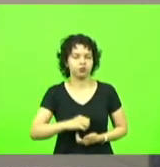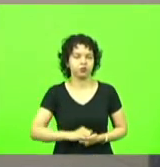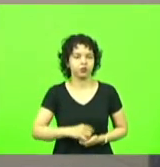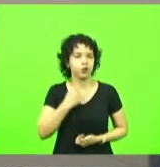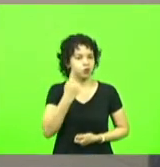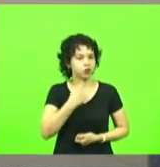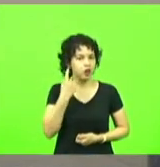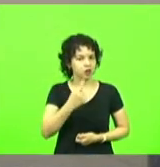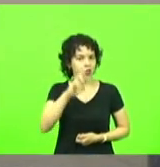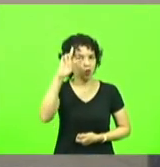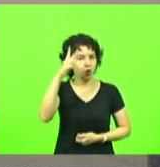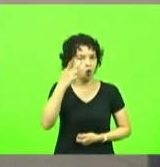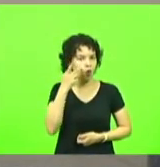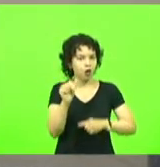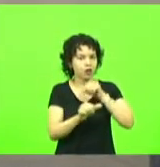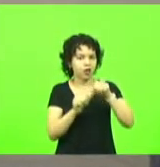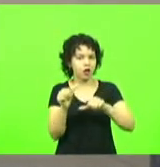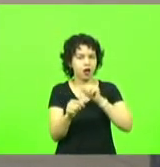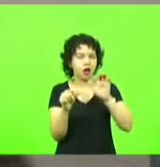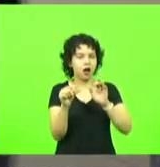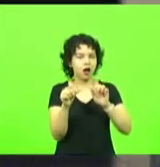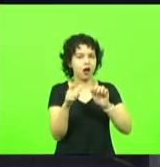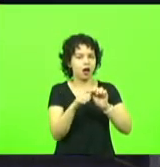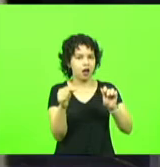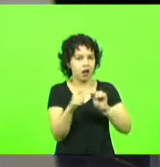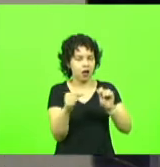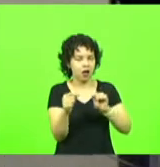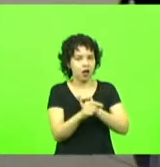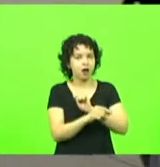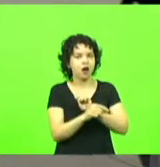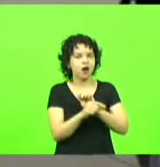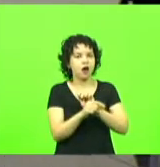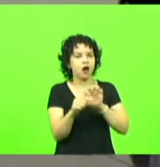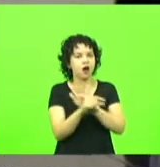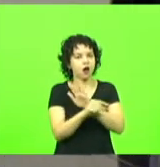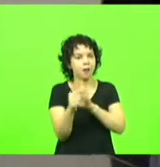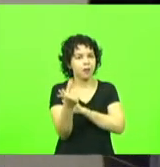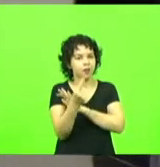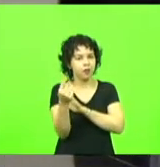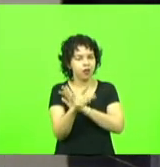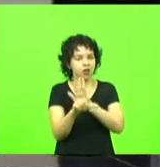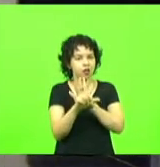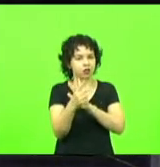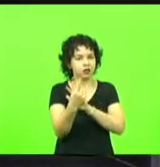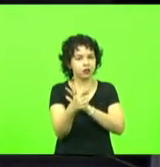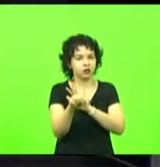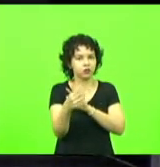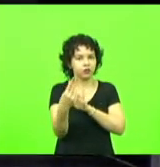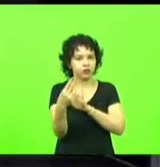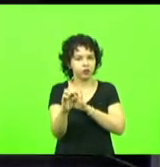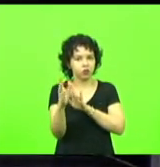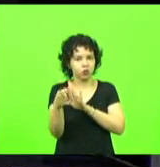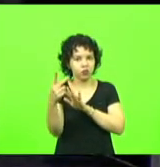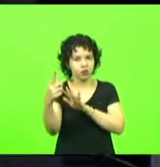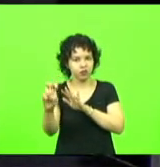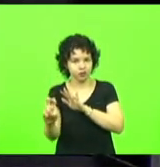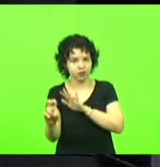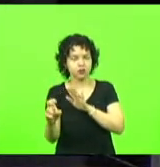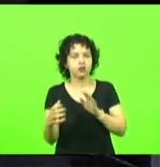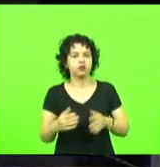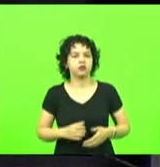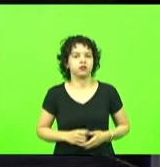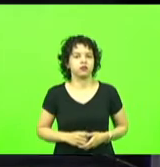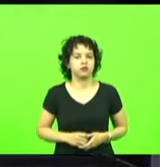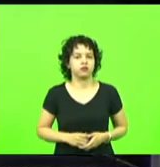altera o anexo primeiro da lei número 16 720 de 2015 que consolida as leis que